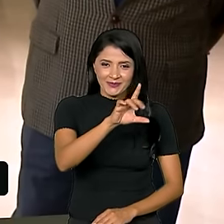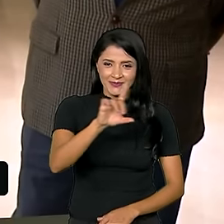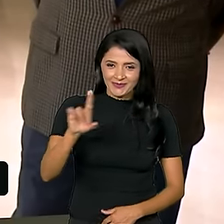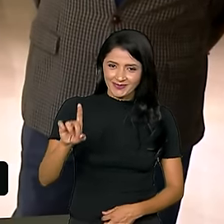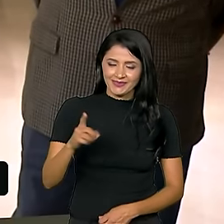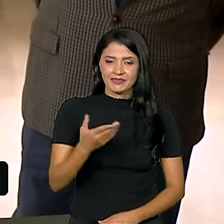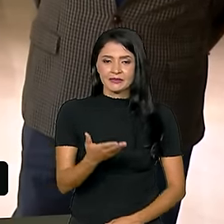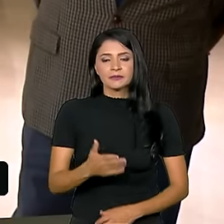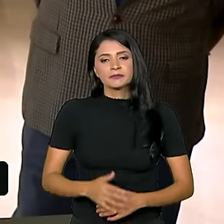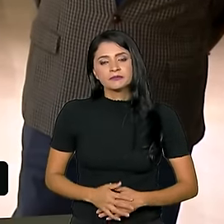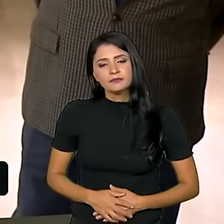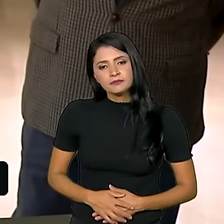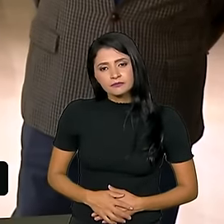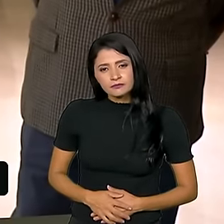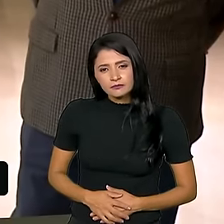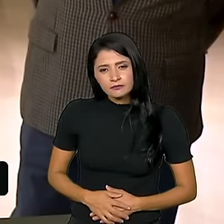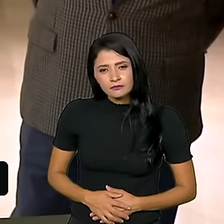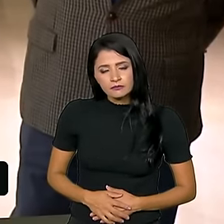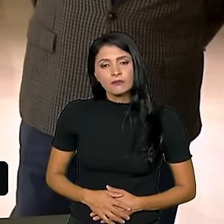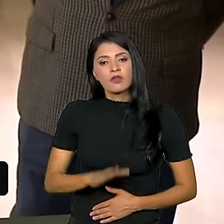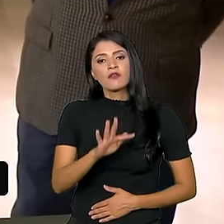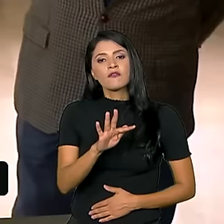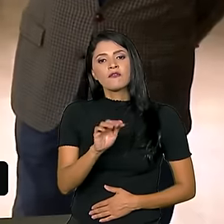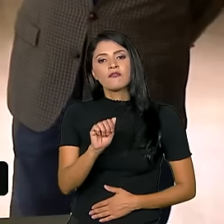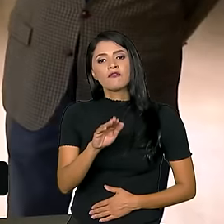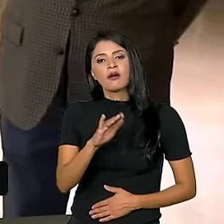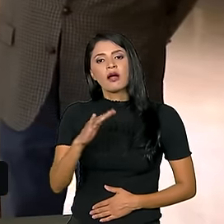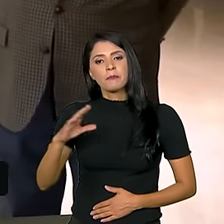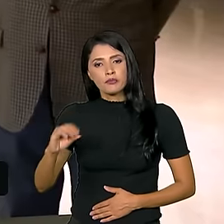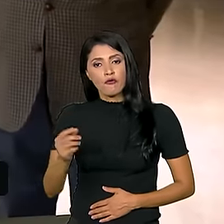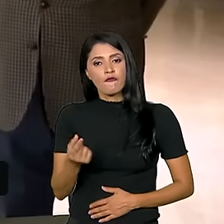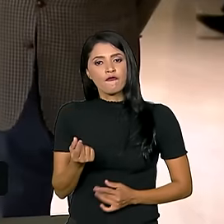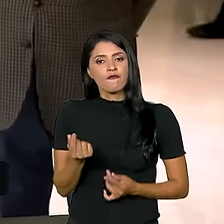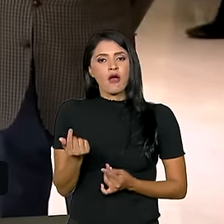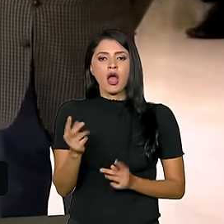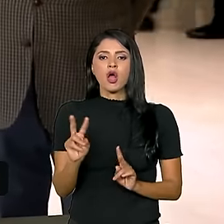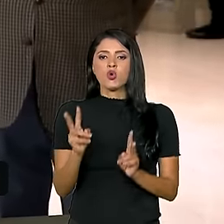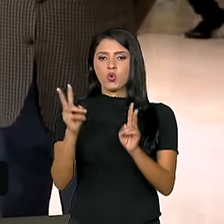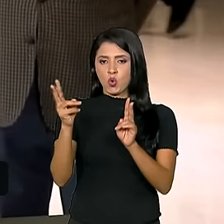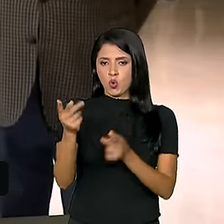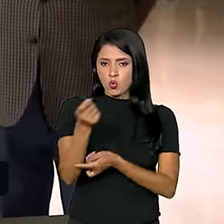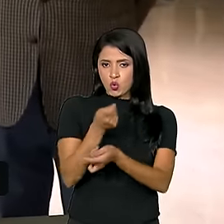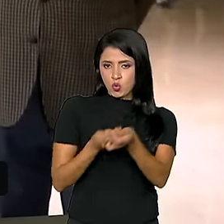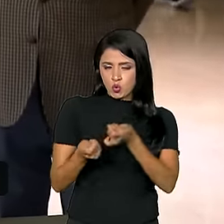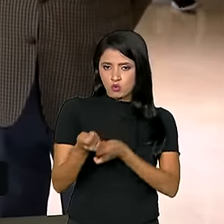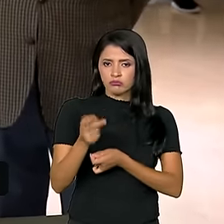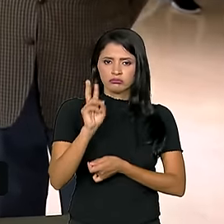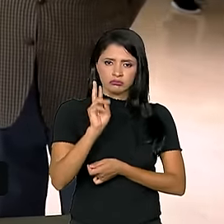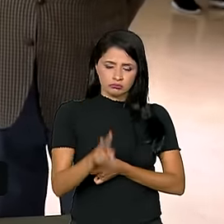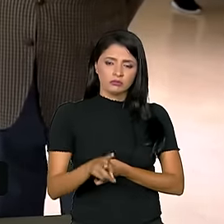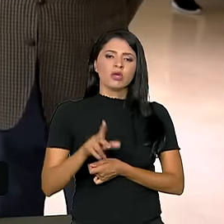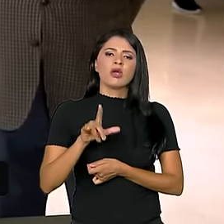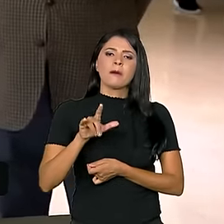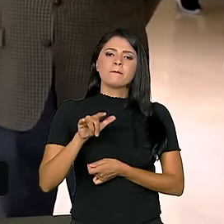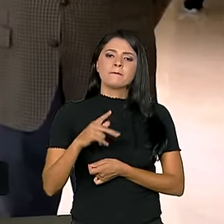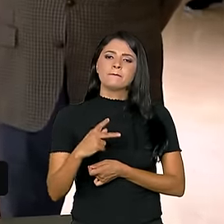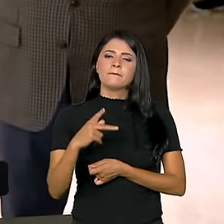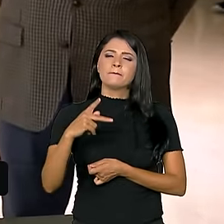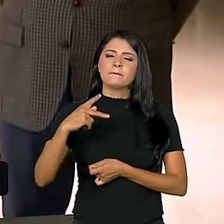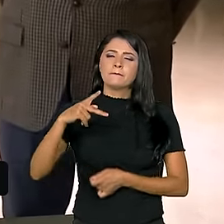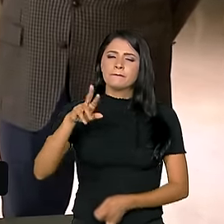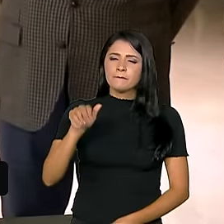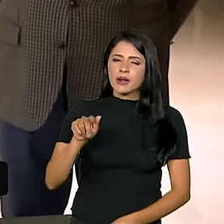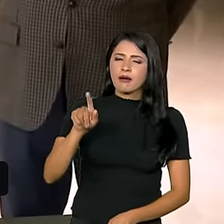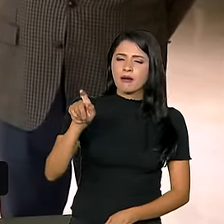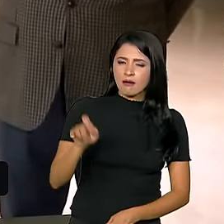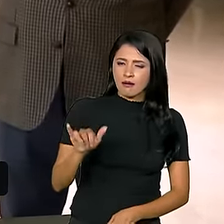Fábio, Fábio. Sou Fábio do Valor Econômico. Presidente, o Jean Paul Prats anunciou ontem